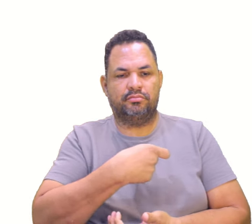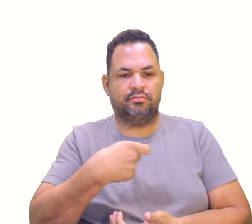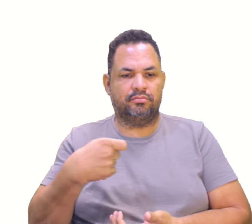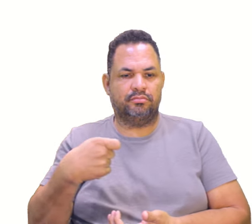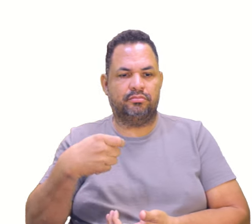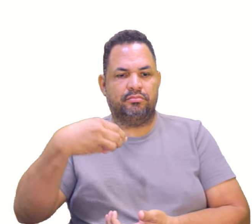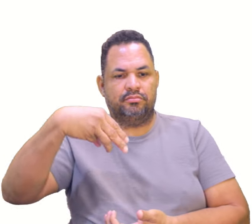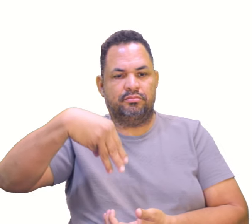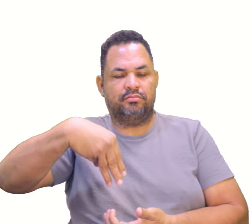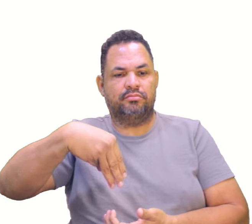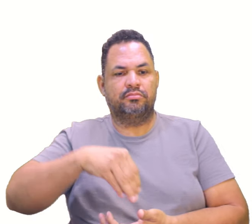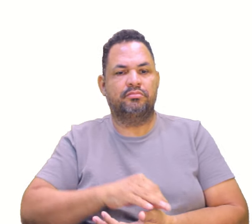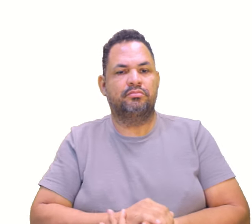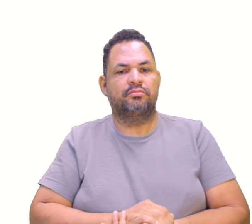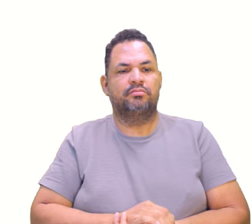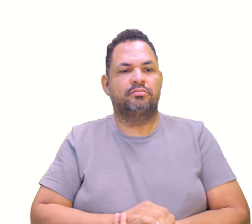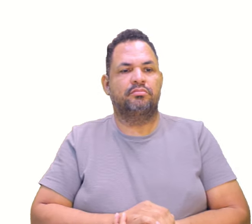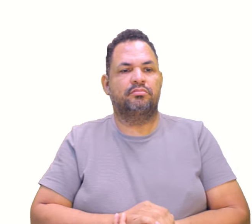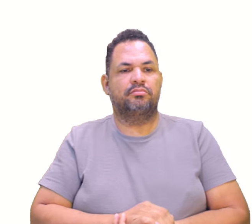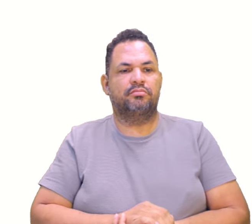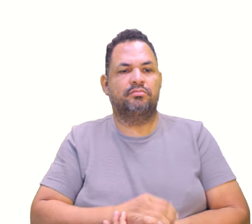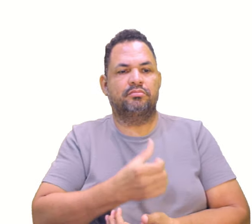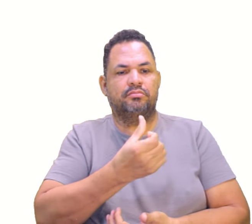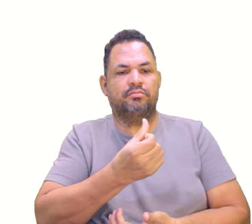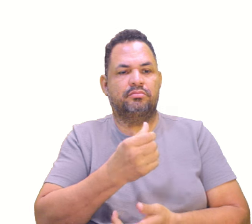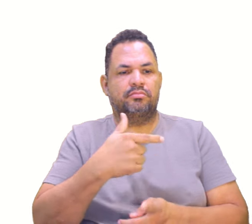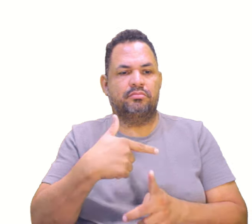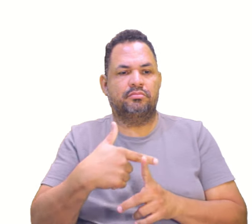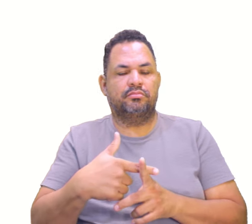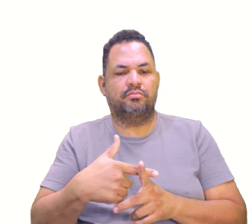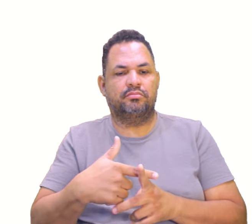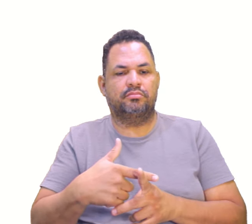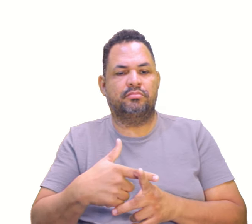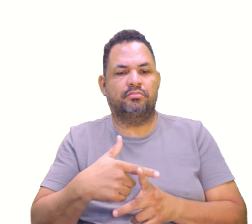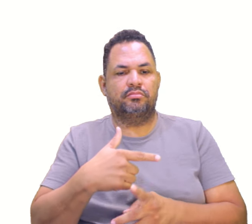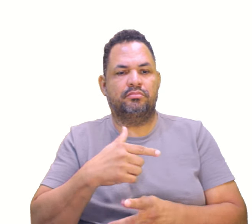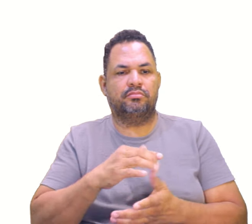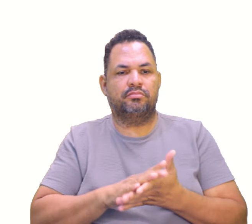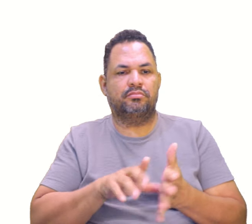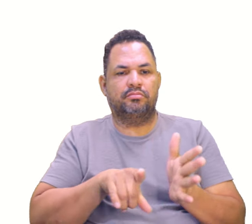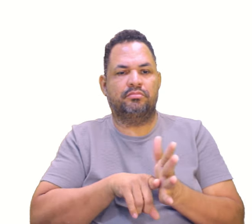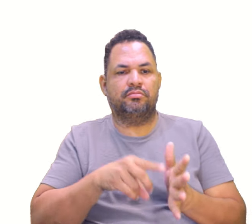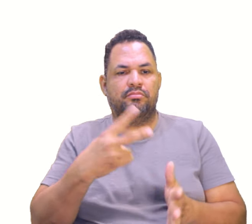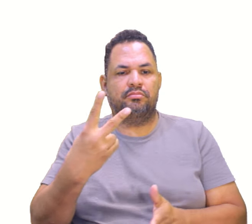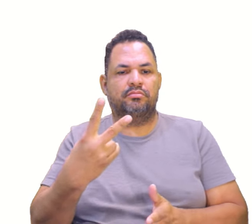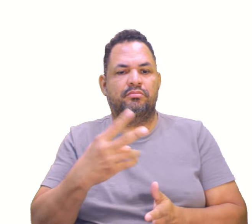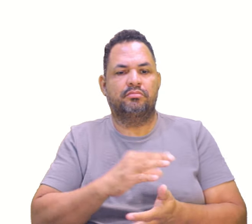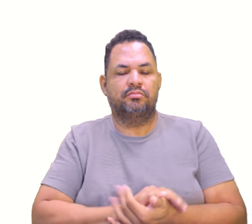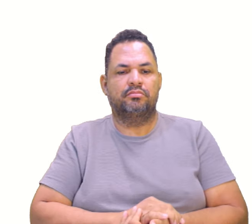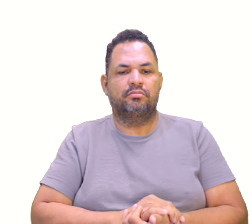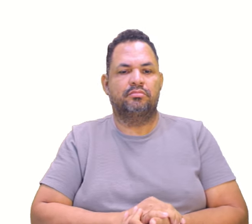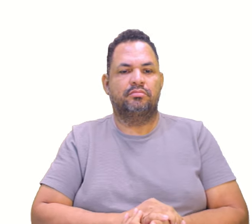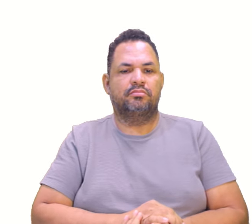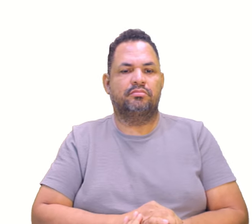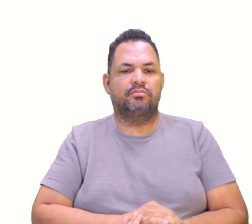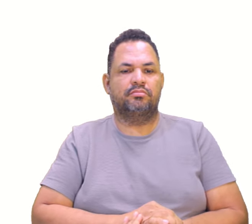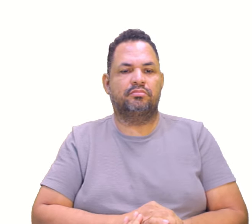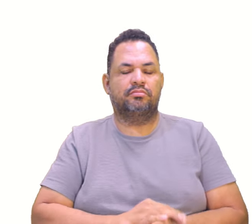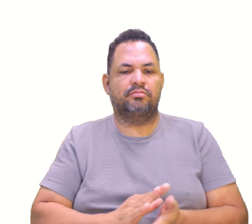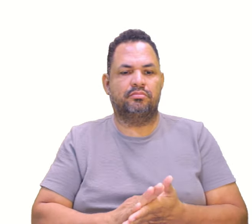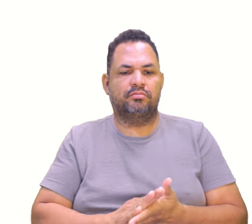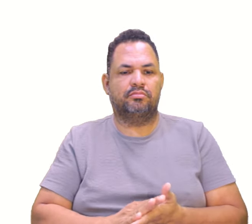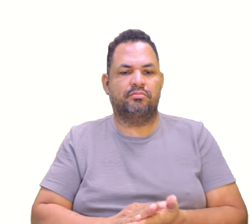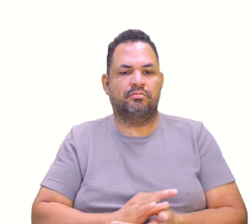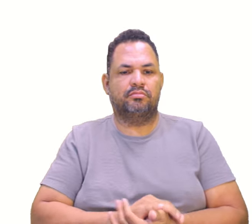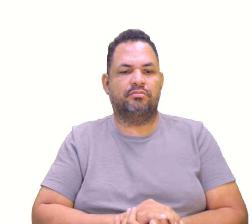médio vai ser o x do A, 6, mais o x do B, menos 2. Toda vez que tiver um número negativo, a gente